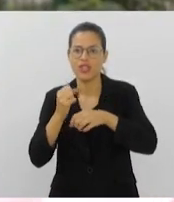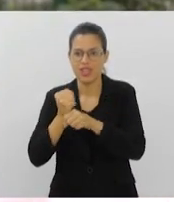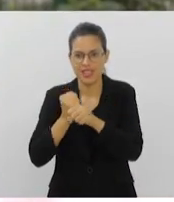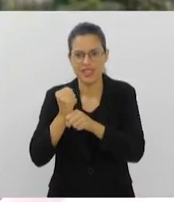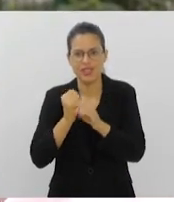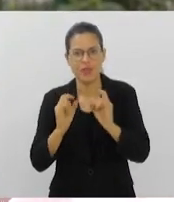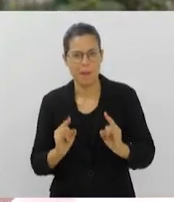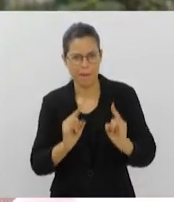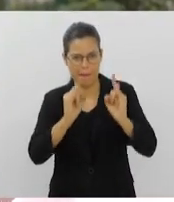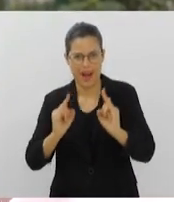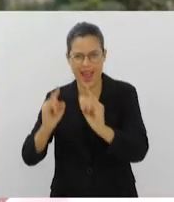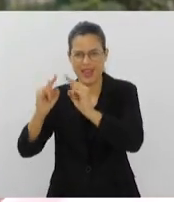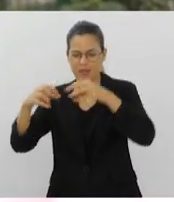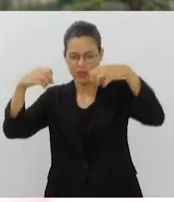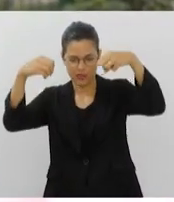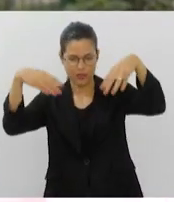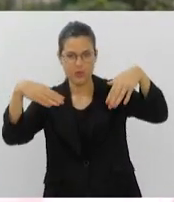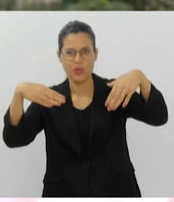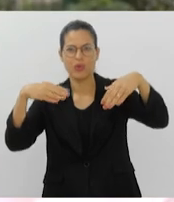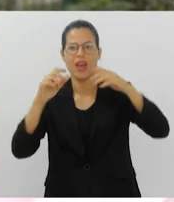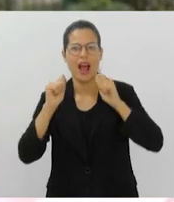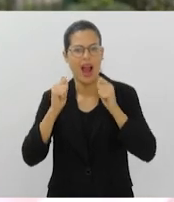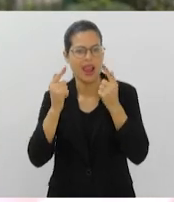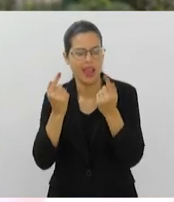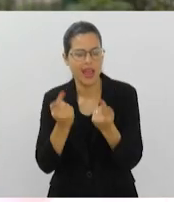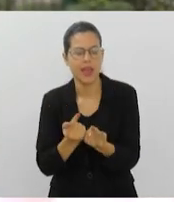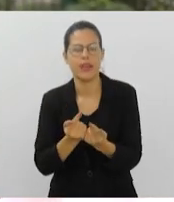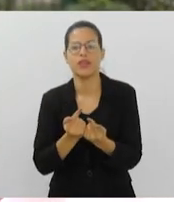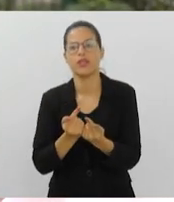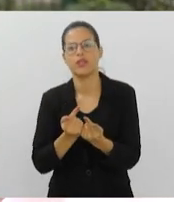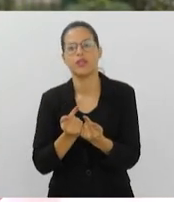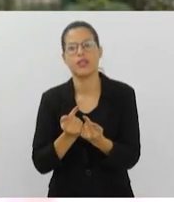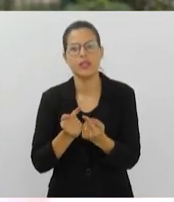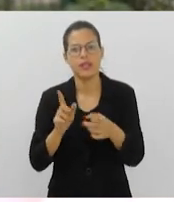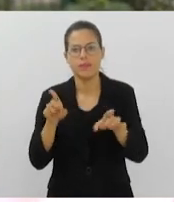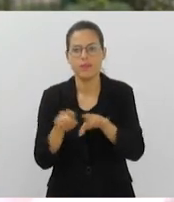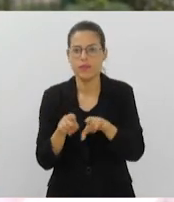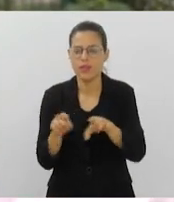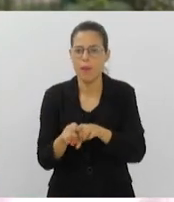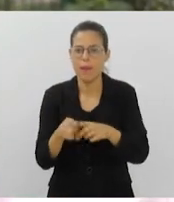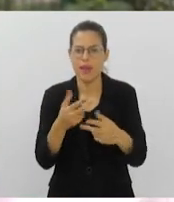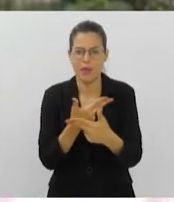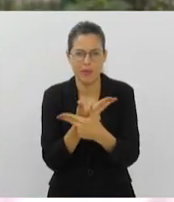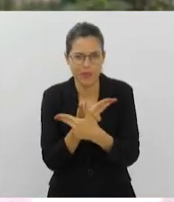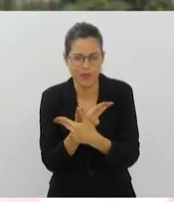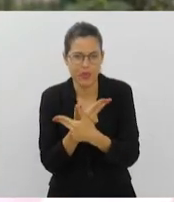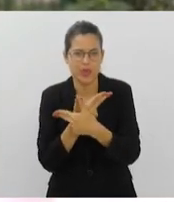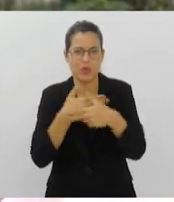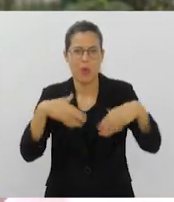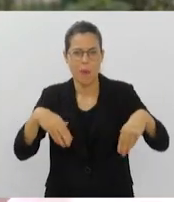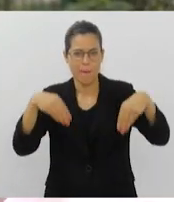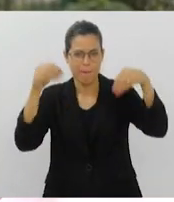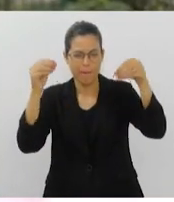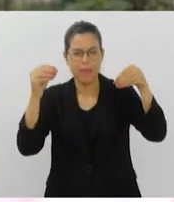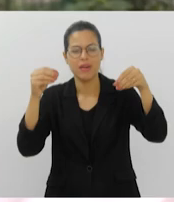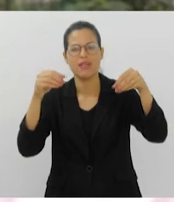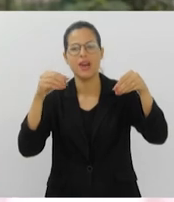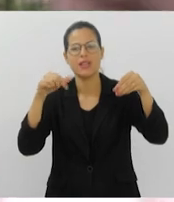do Rio de Janeiro. Então, foi iluminado a LERJ, foi iluminado o Cristo Redentor, o Palácio Guanabara.